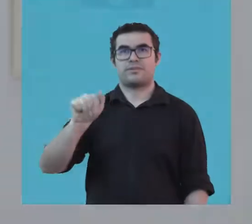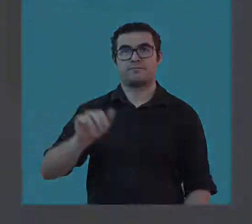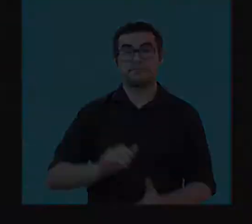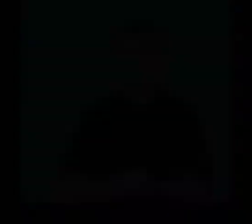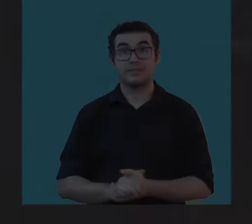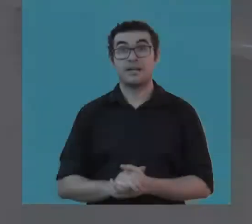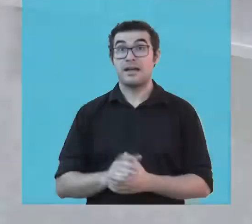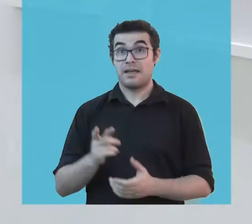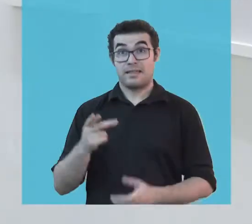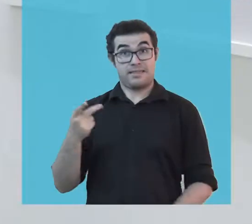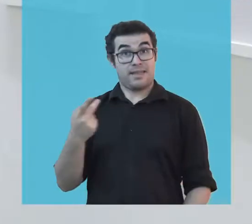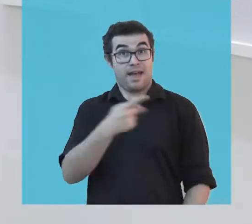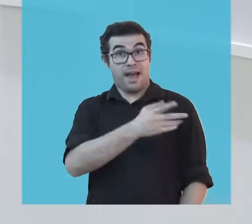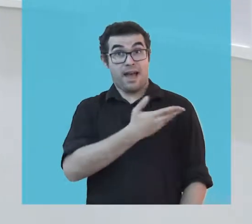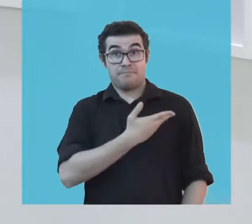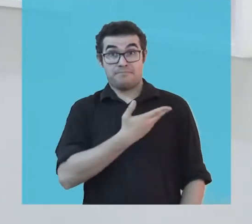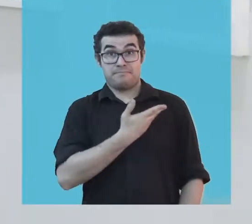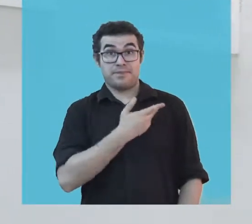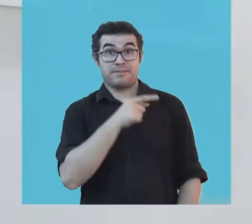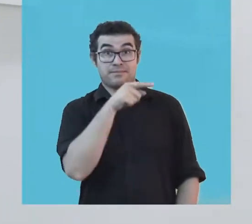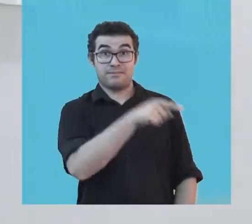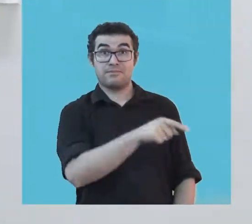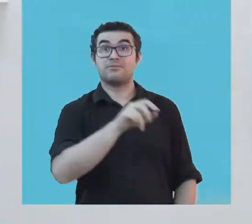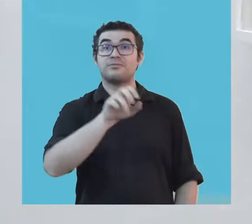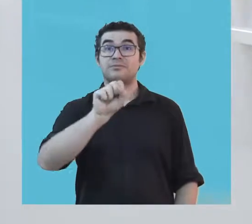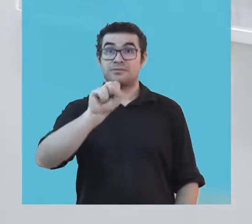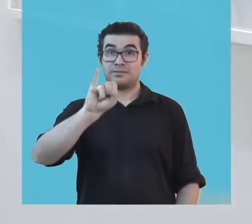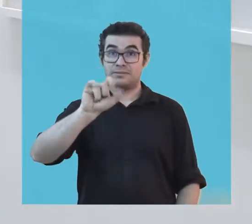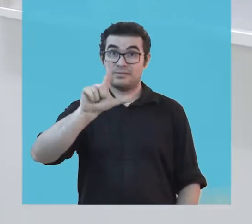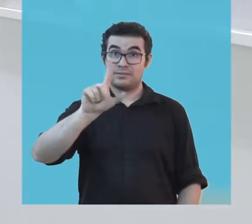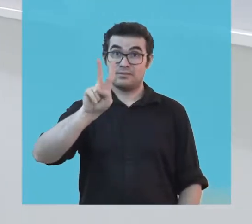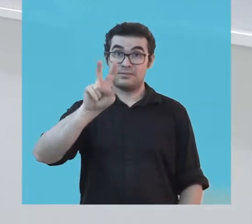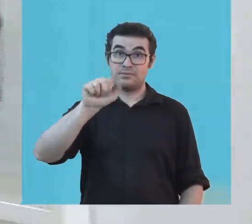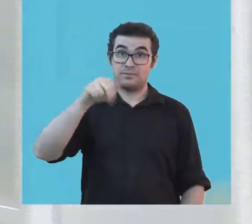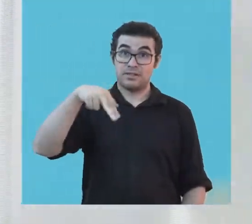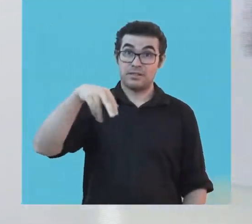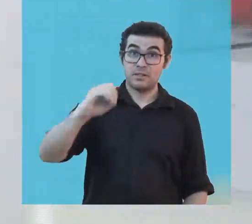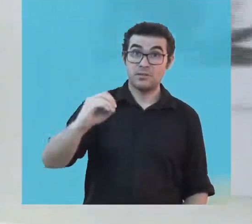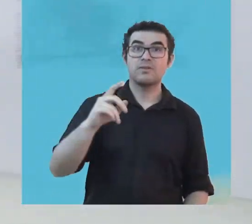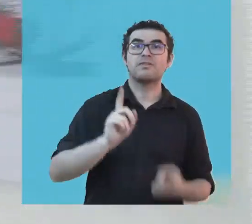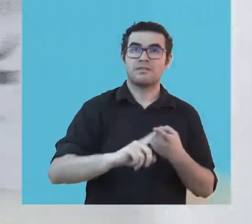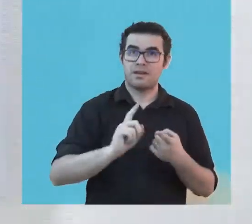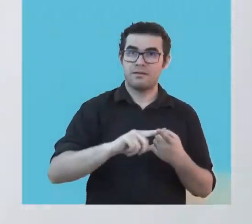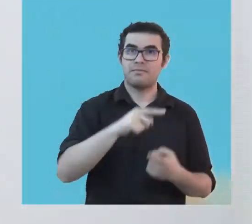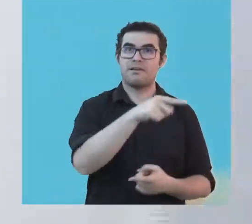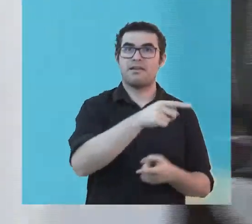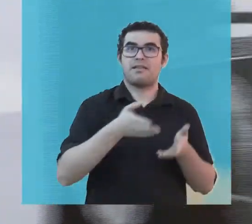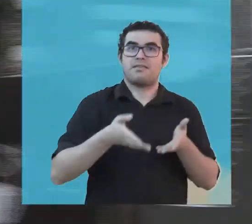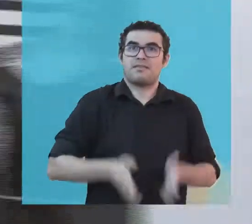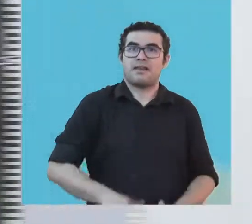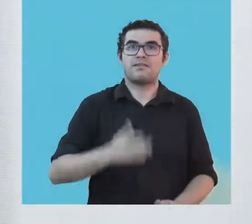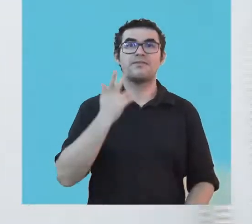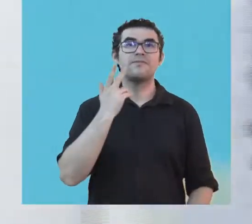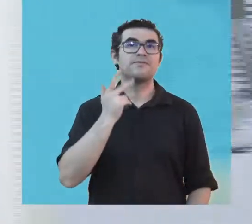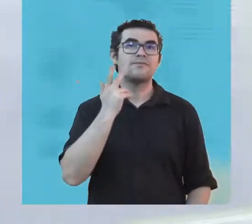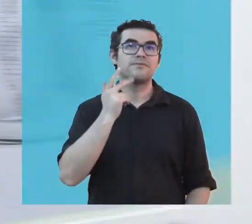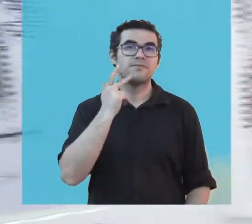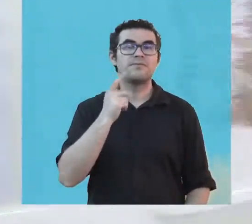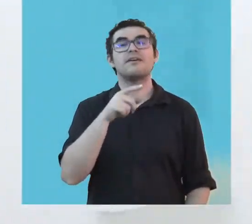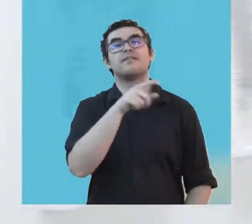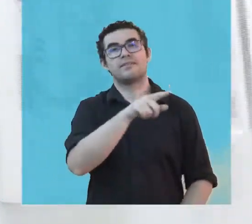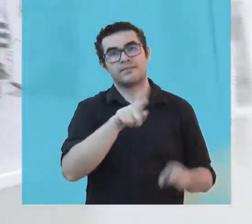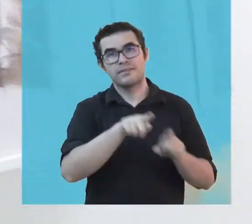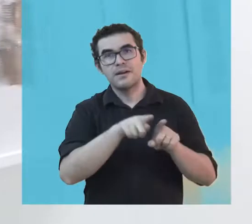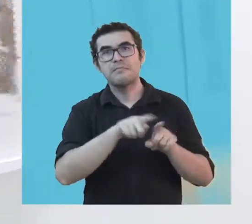litografia. O parceiro de exposição do Gerson também nasceu em Fortaleza. Silvano Tomás, revelado no Salão dos